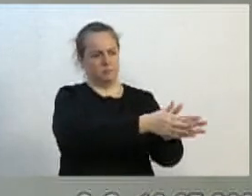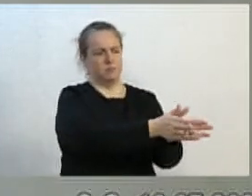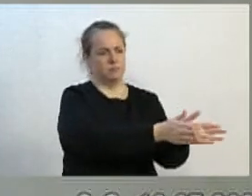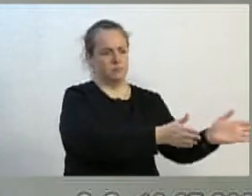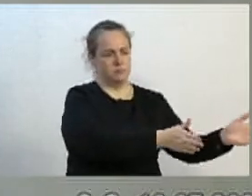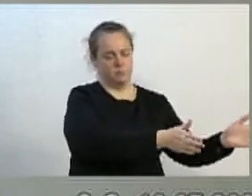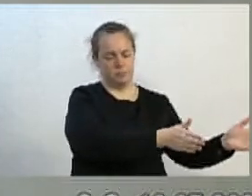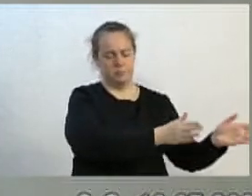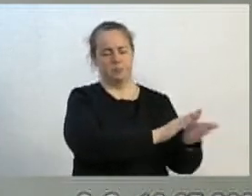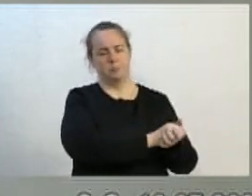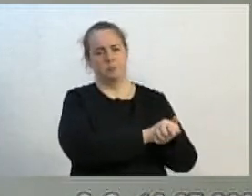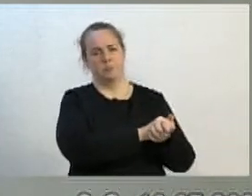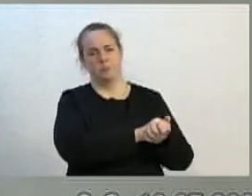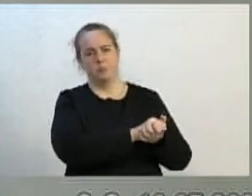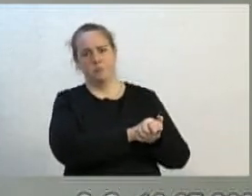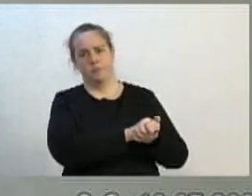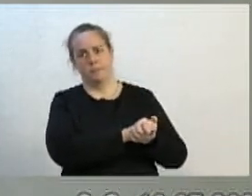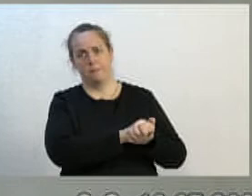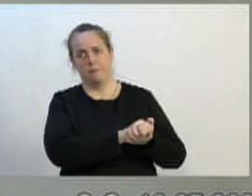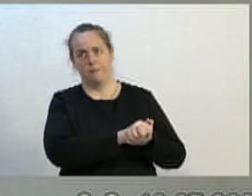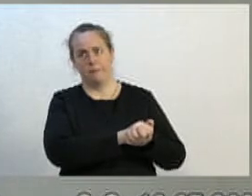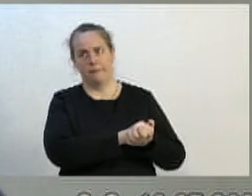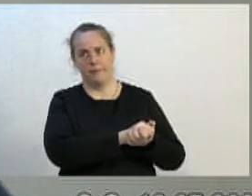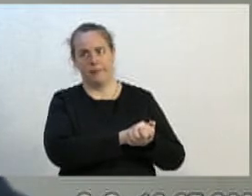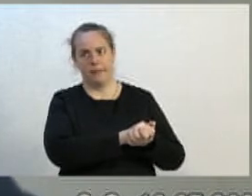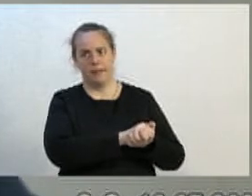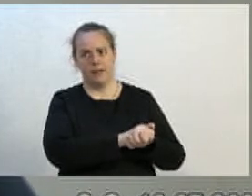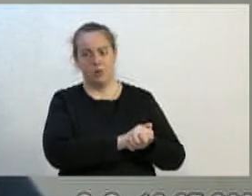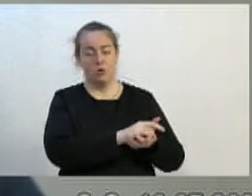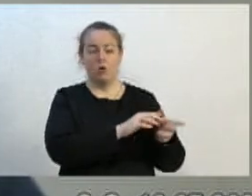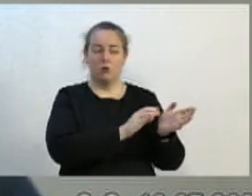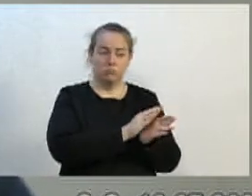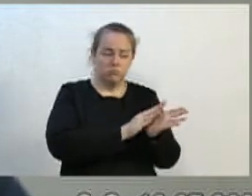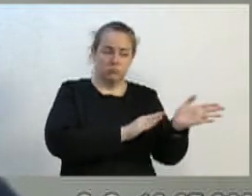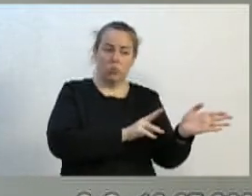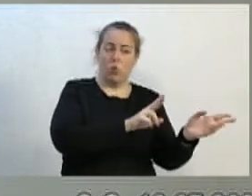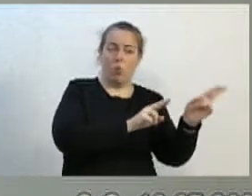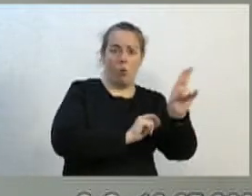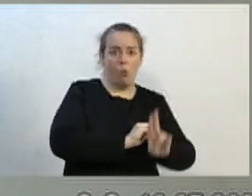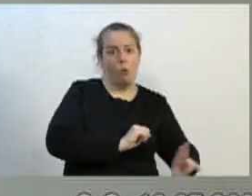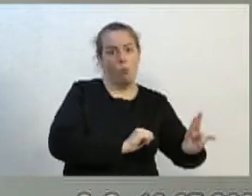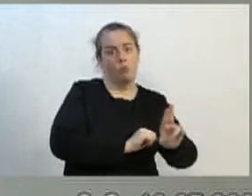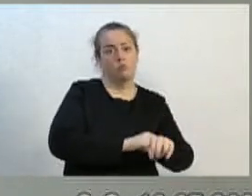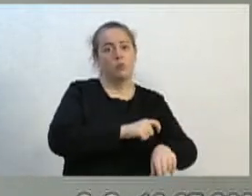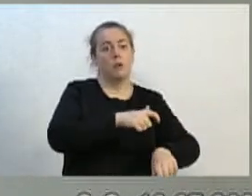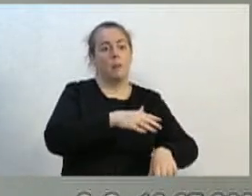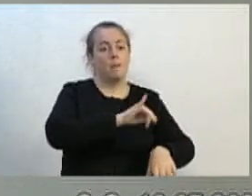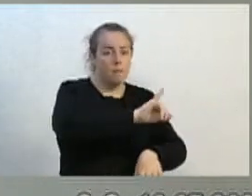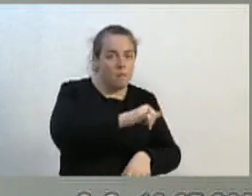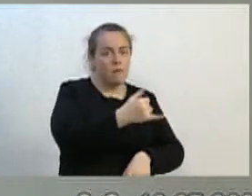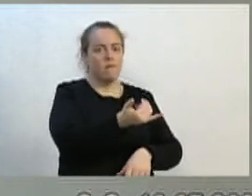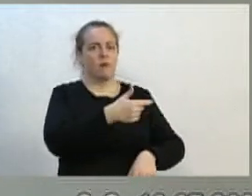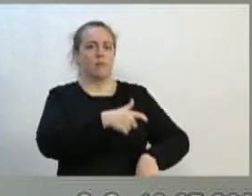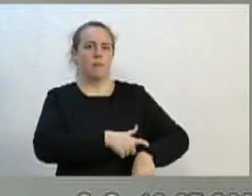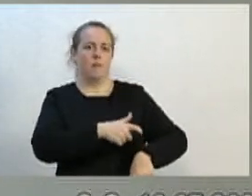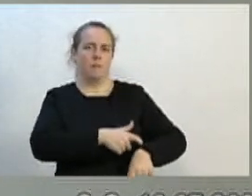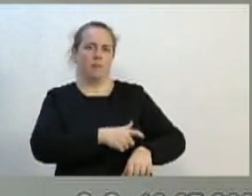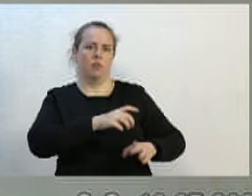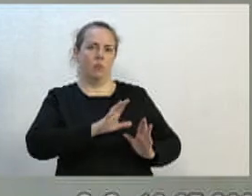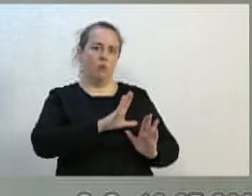que usam da situação para poder roubar